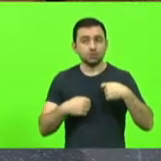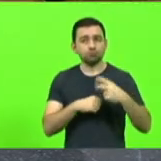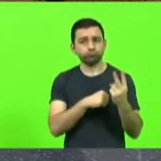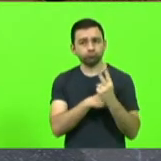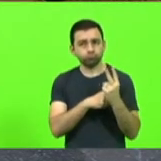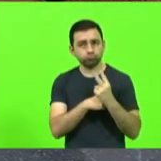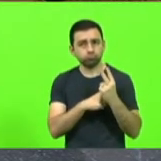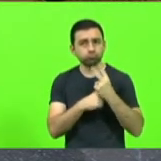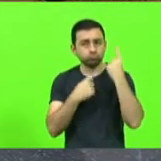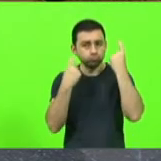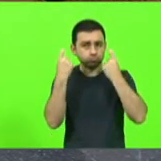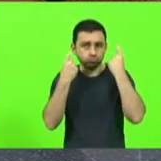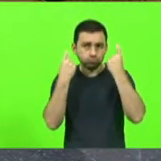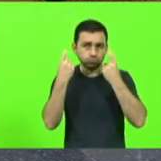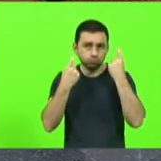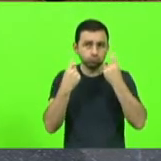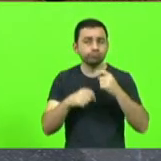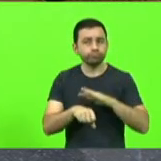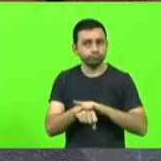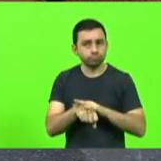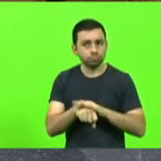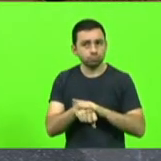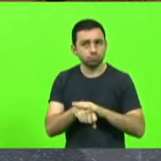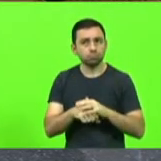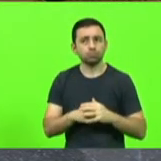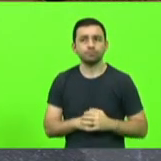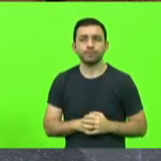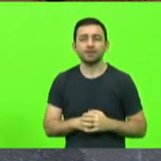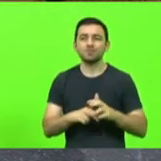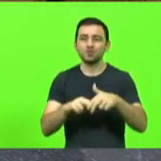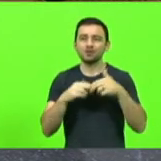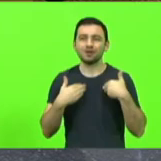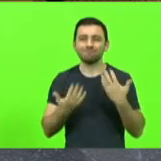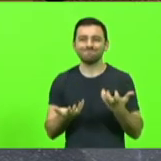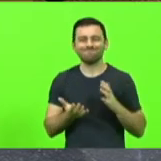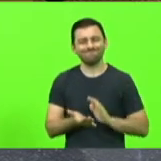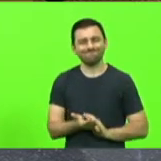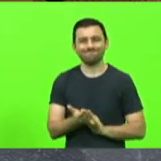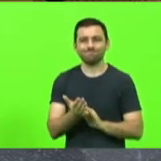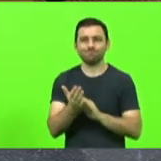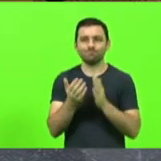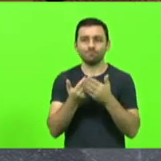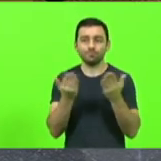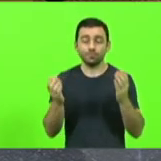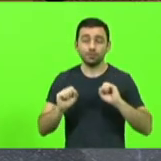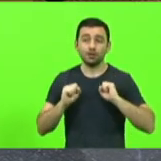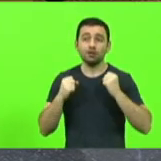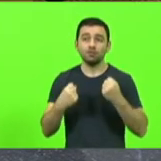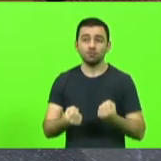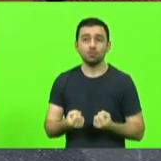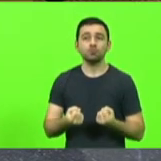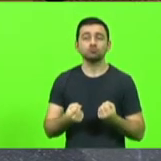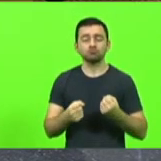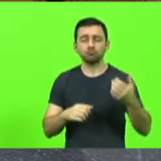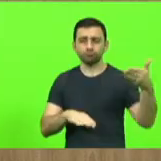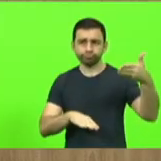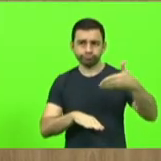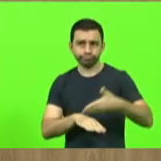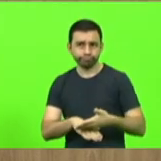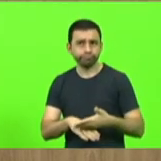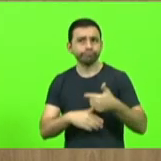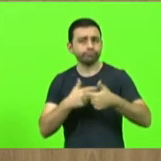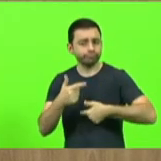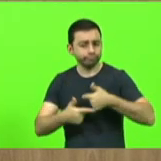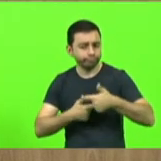com esse tipo de doença e por isso que eu quero parabenizar mais uma vez a disposição de vocês a vinda de vocês aqui e o trabalho de